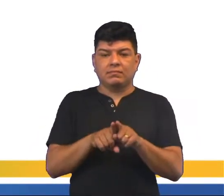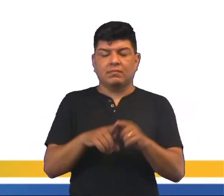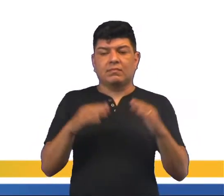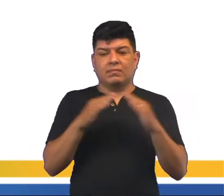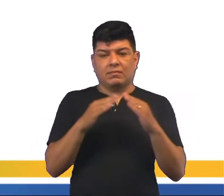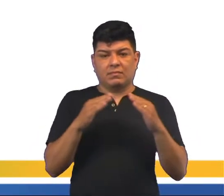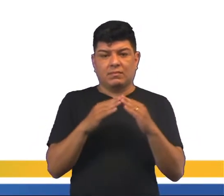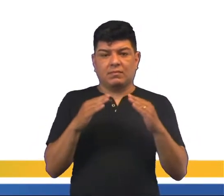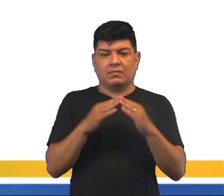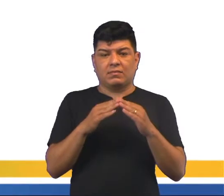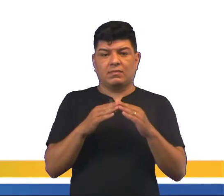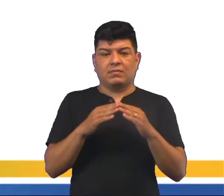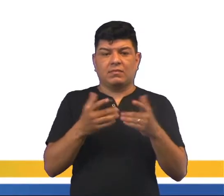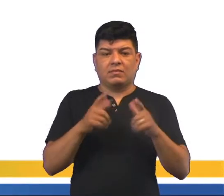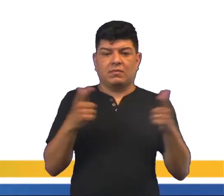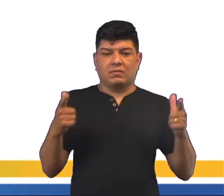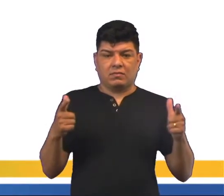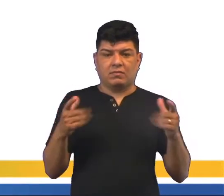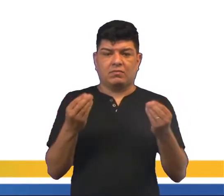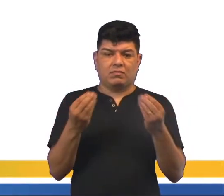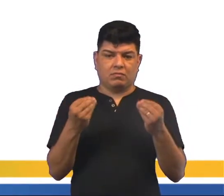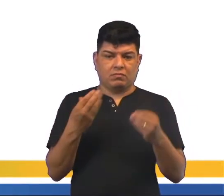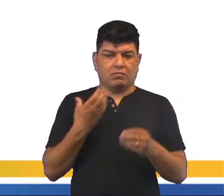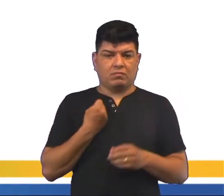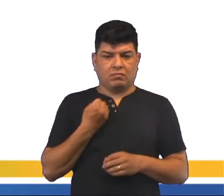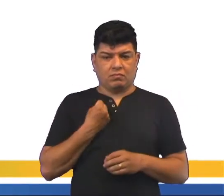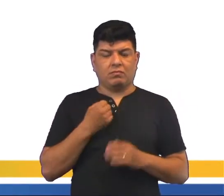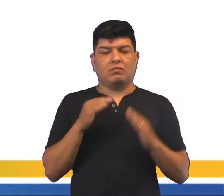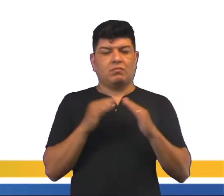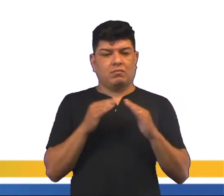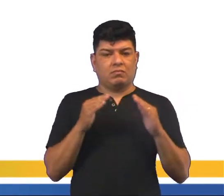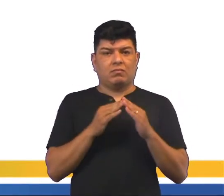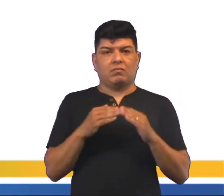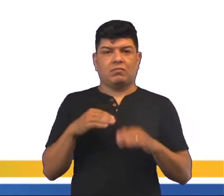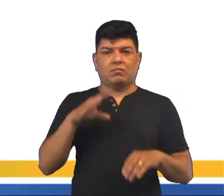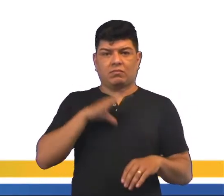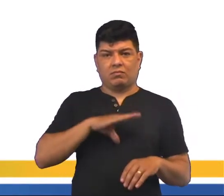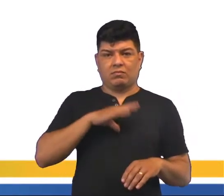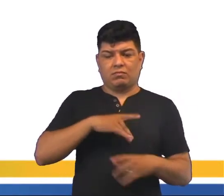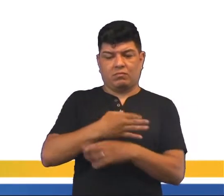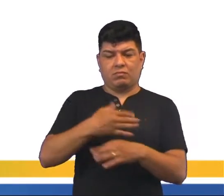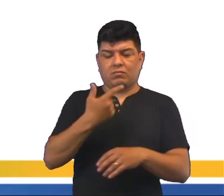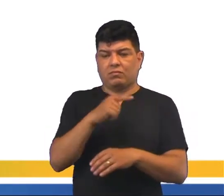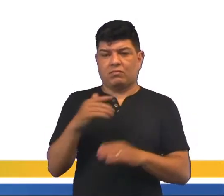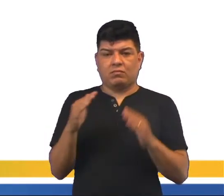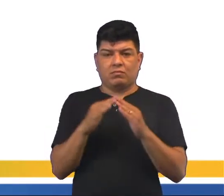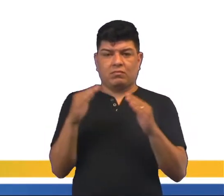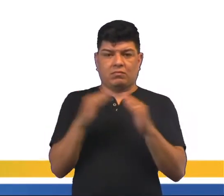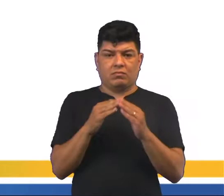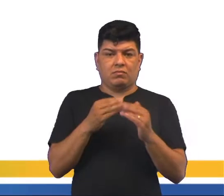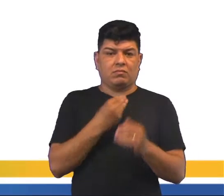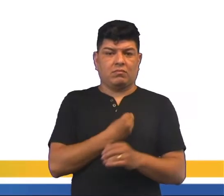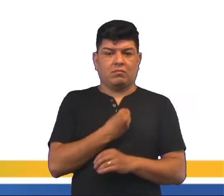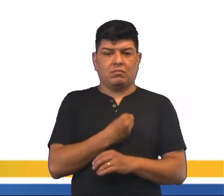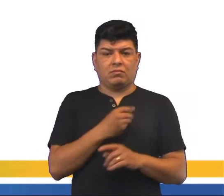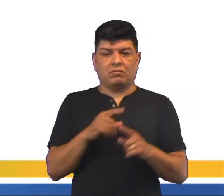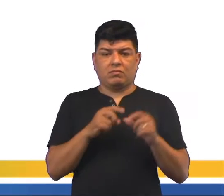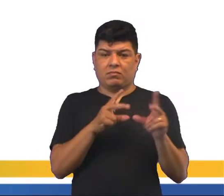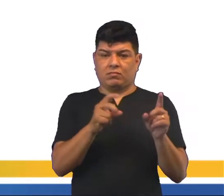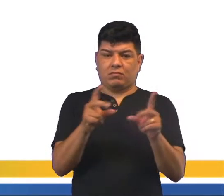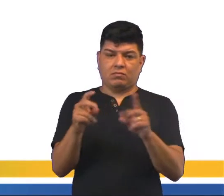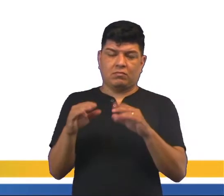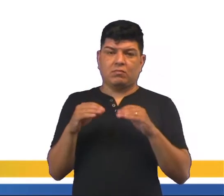trabalho residenciais, bairros com grande número de casas, se você observar aqui no centro da cidade não tem tantas casas residenciais, é uma área